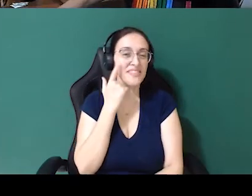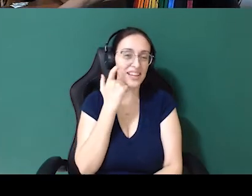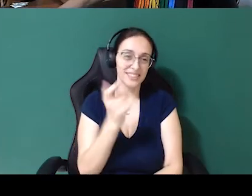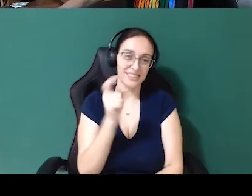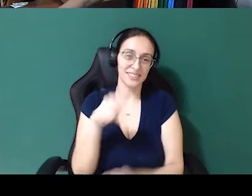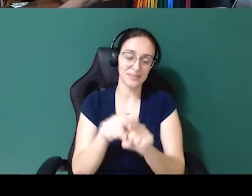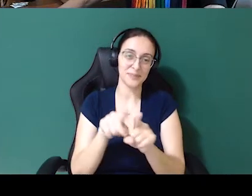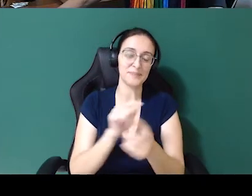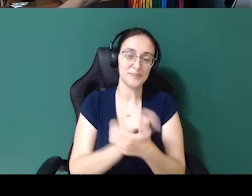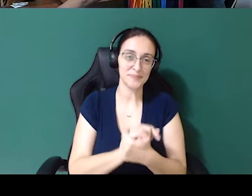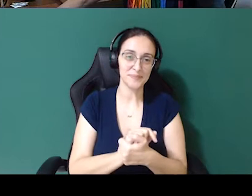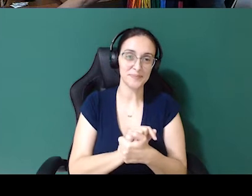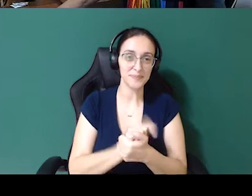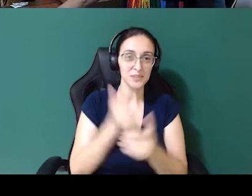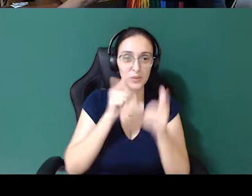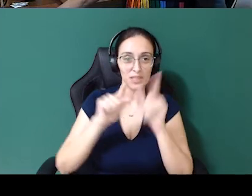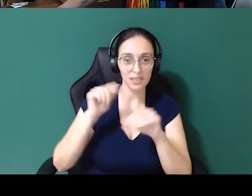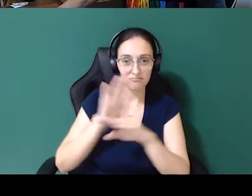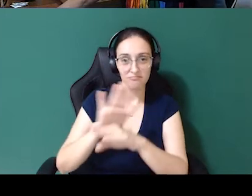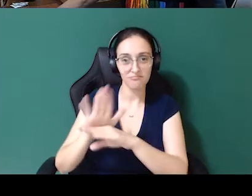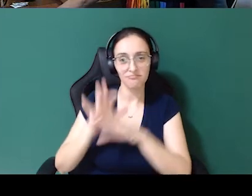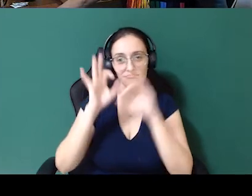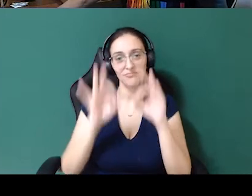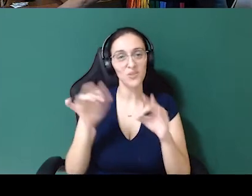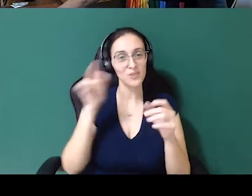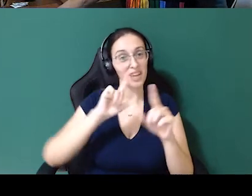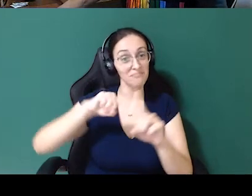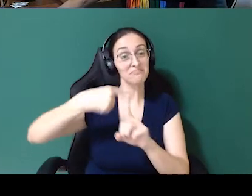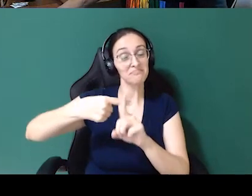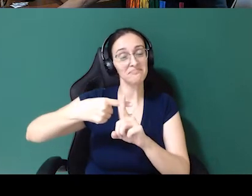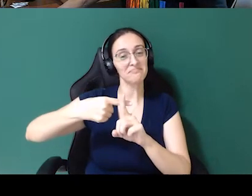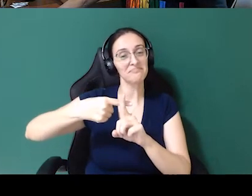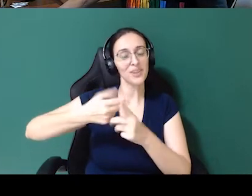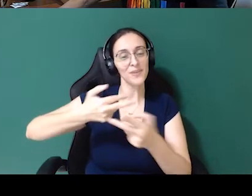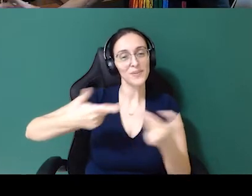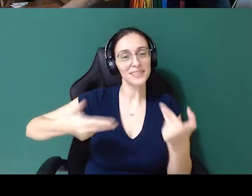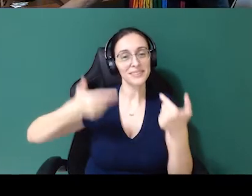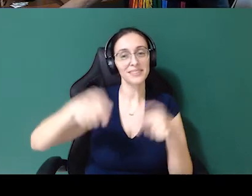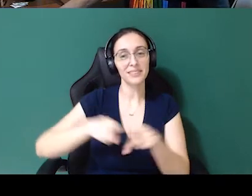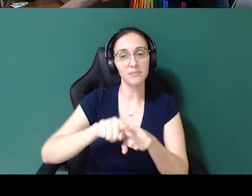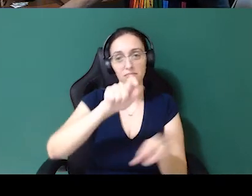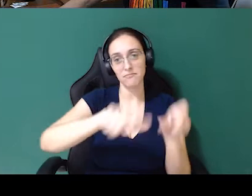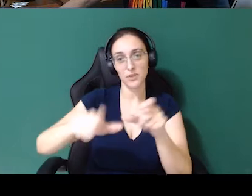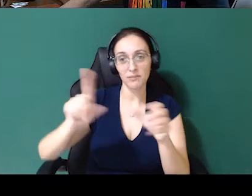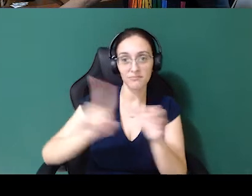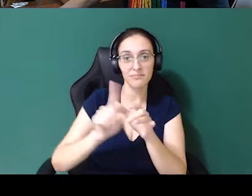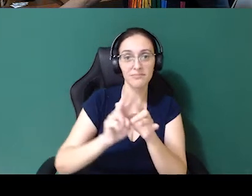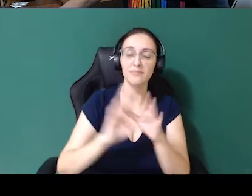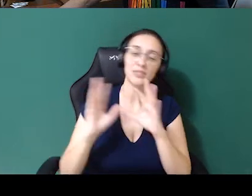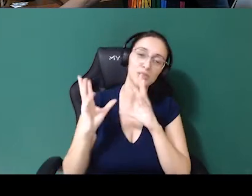mundo consegue ajudar e realmente todo mundo sai ganhando, não só as pessoas que, supostamente, vão ser incluídas.